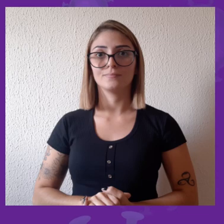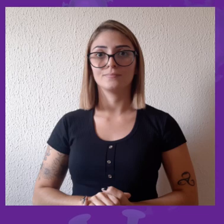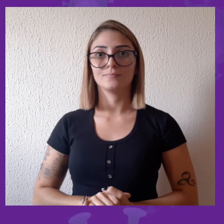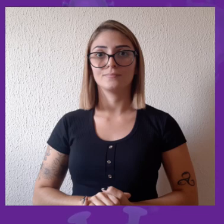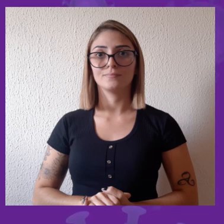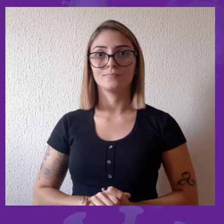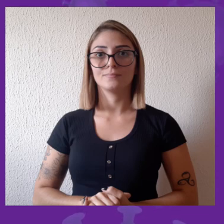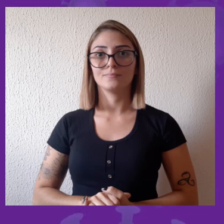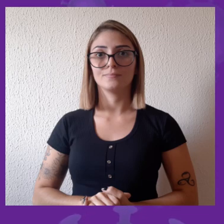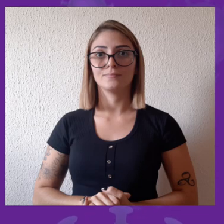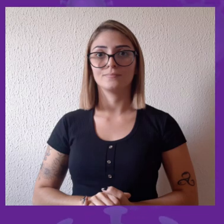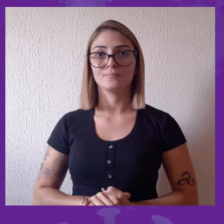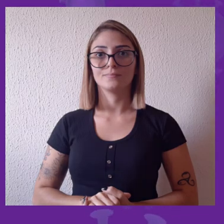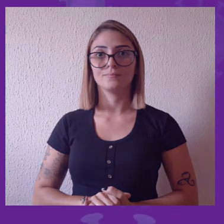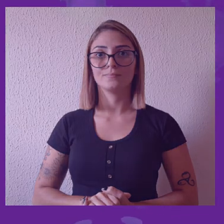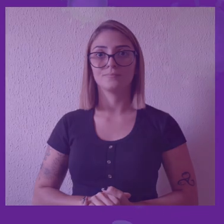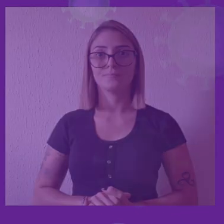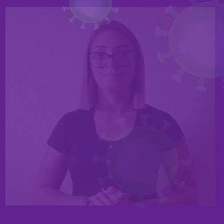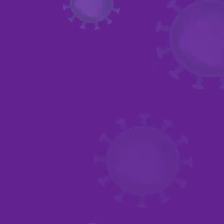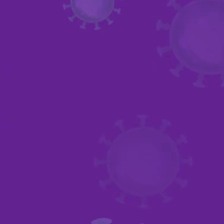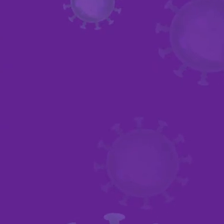afetam homens e mulheres.